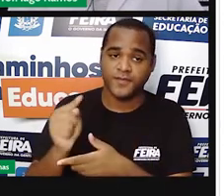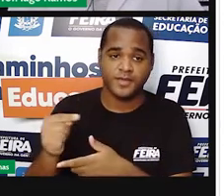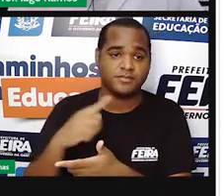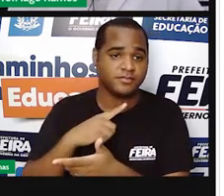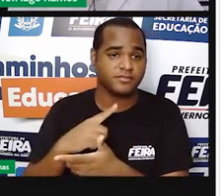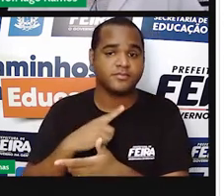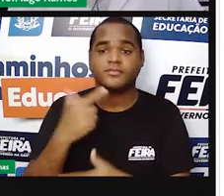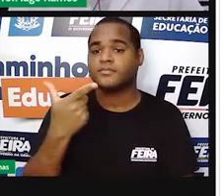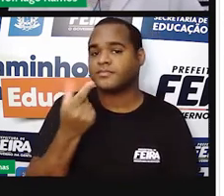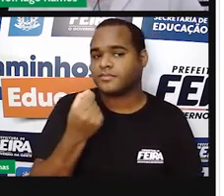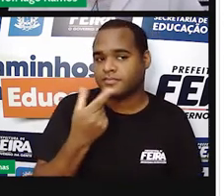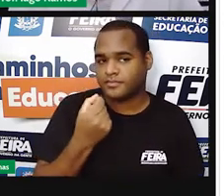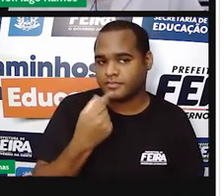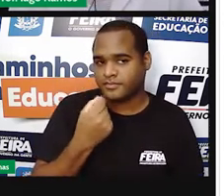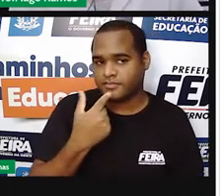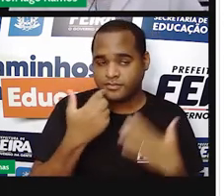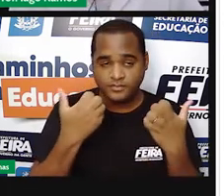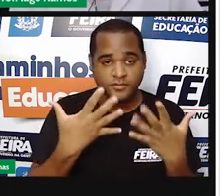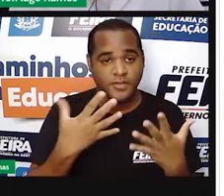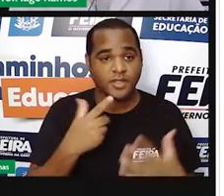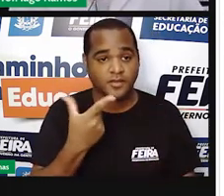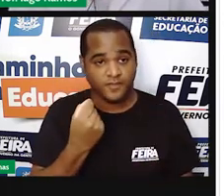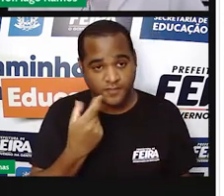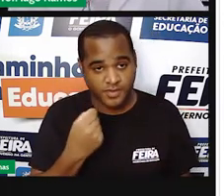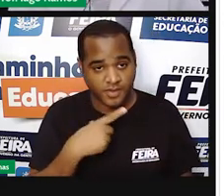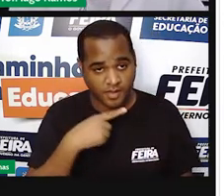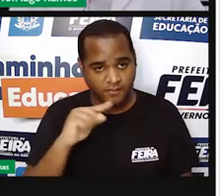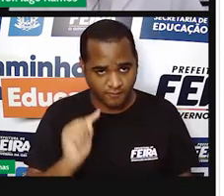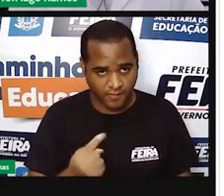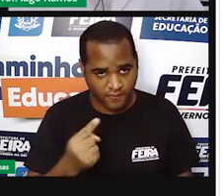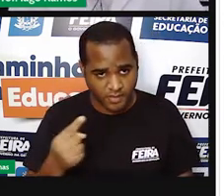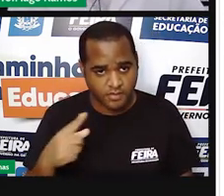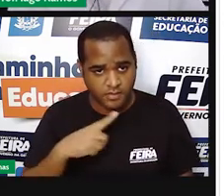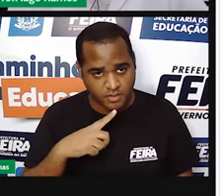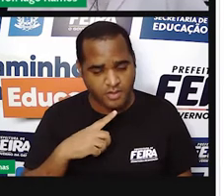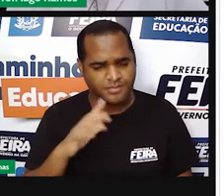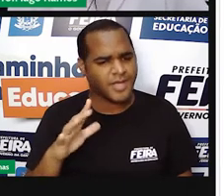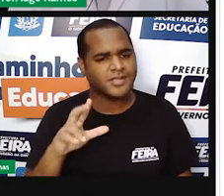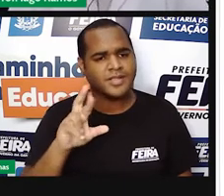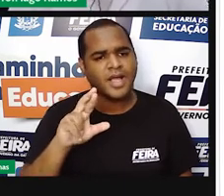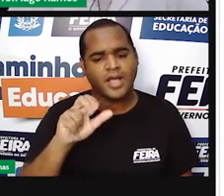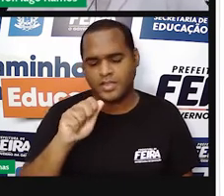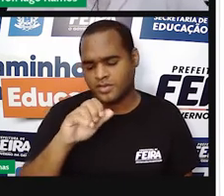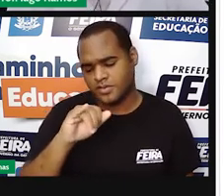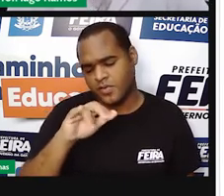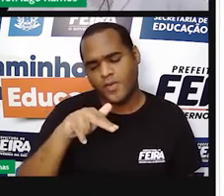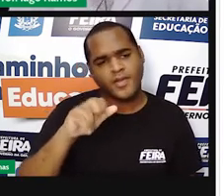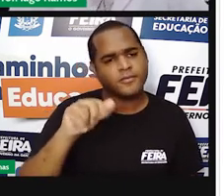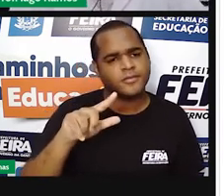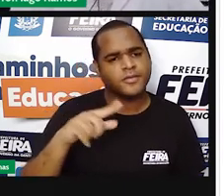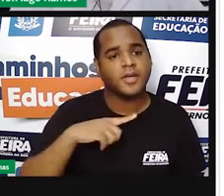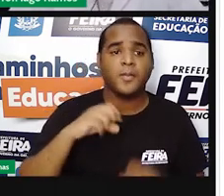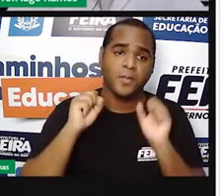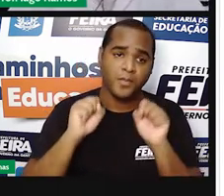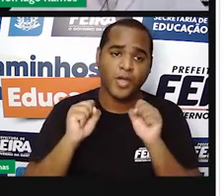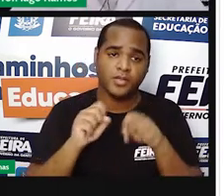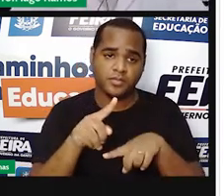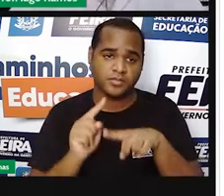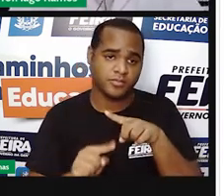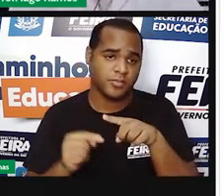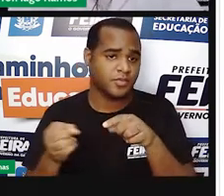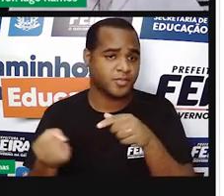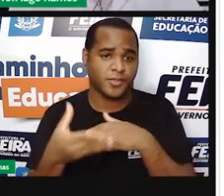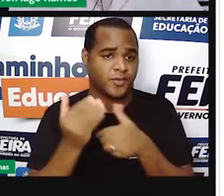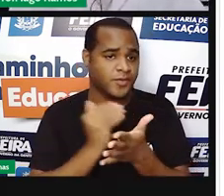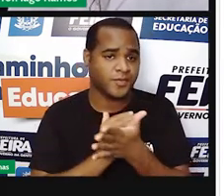aqui o número 20, que eu grifei aqui, eu não tenho vírgula. Mas ele é racional, porque ele pode surgir de uma fração. Além